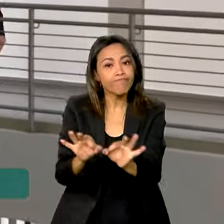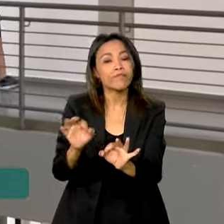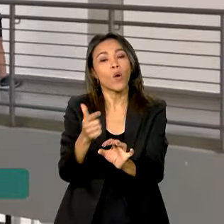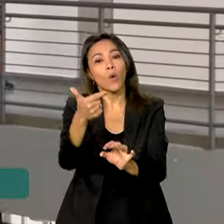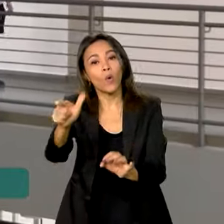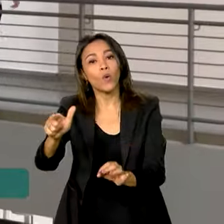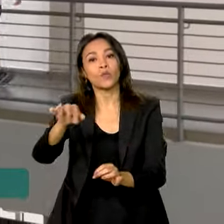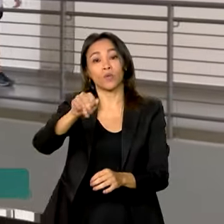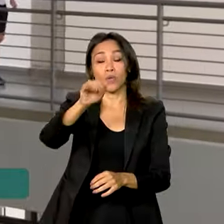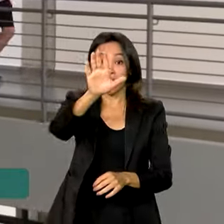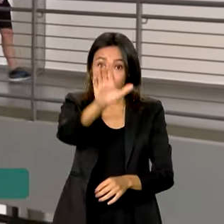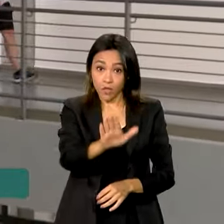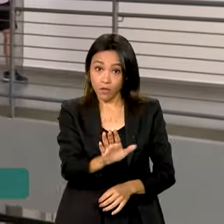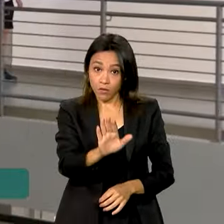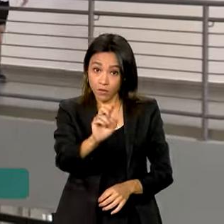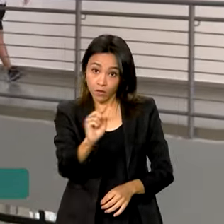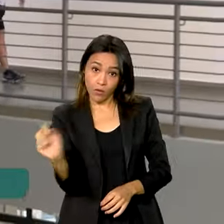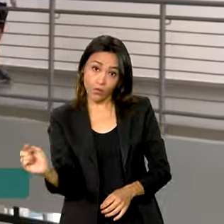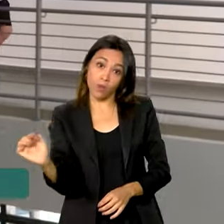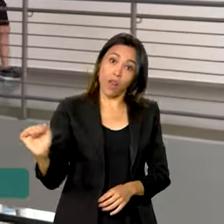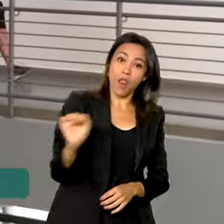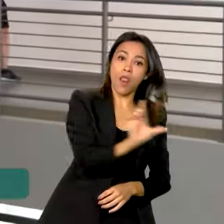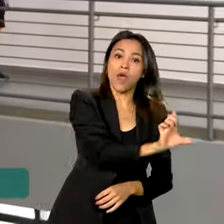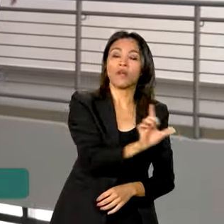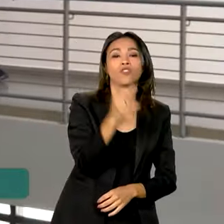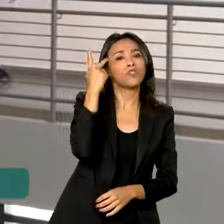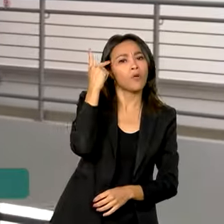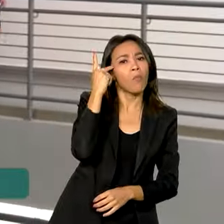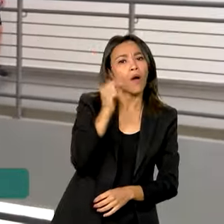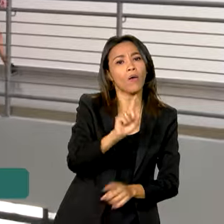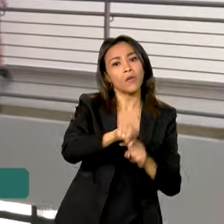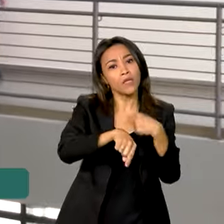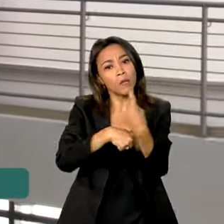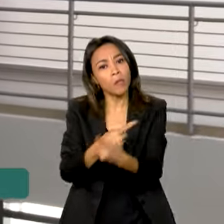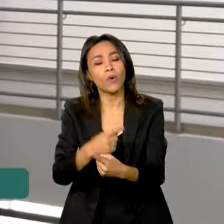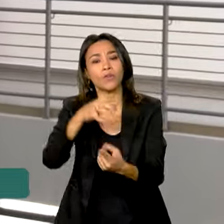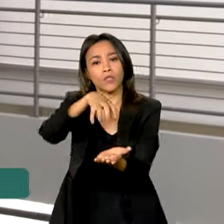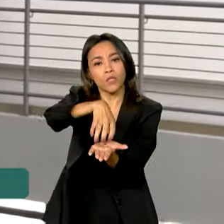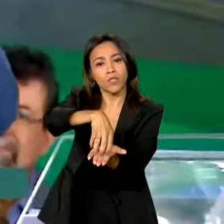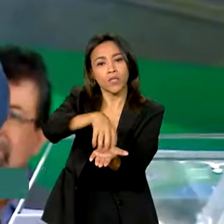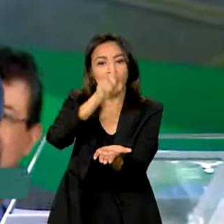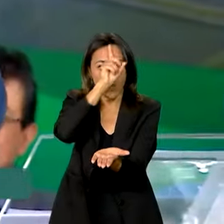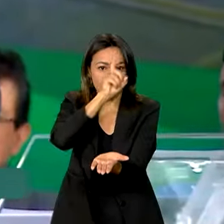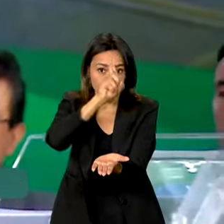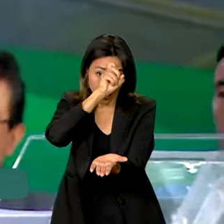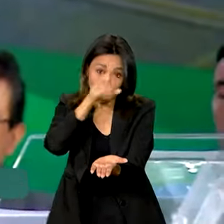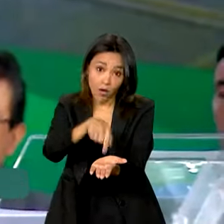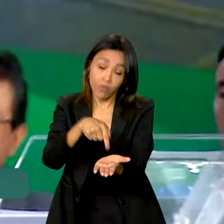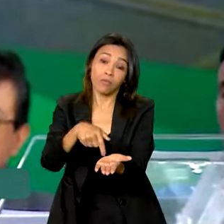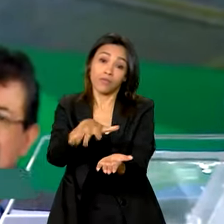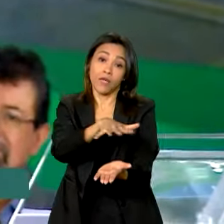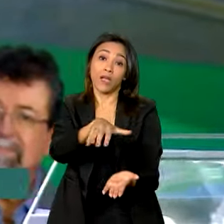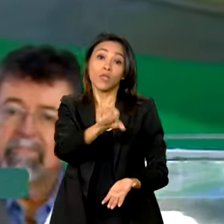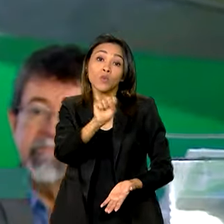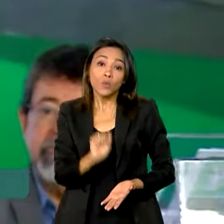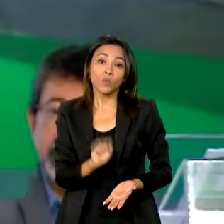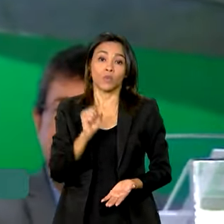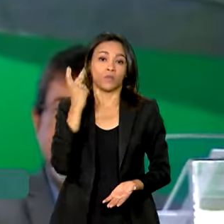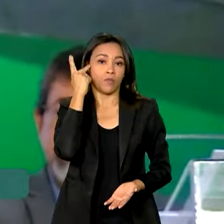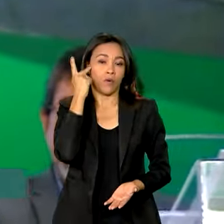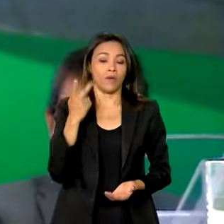Zona Leste de São Paulo e um hospital universitário na Zona Sul da cidade. Os últimos anos negaram,